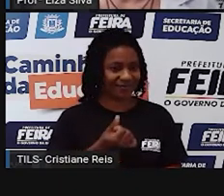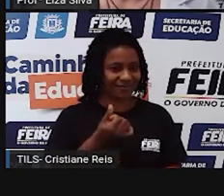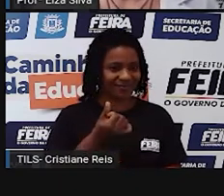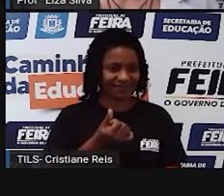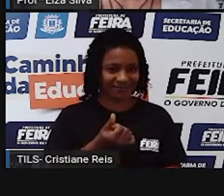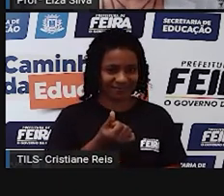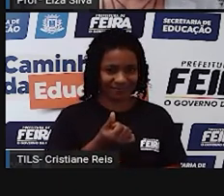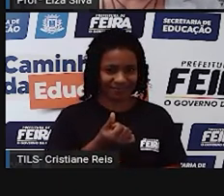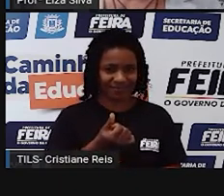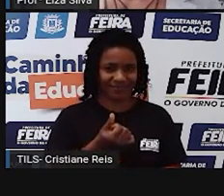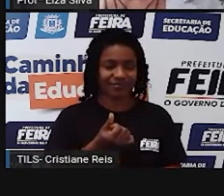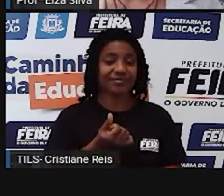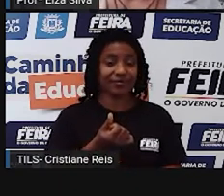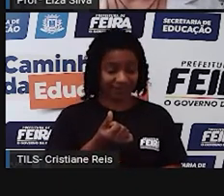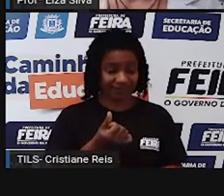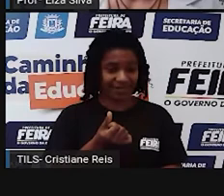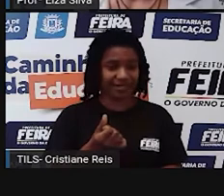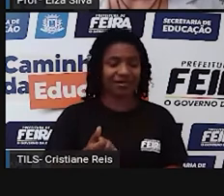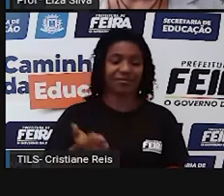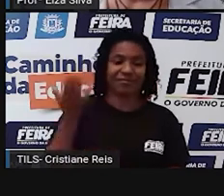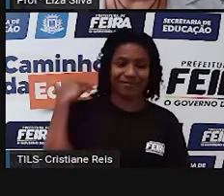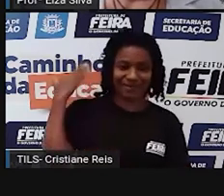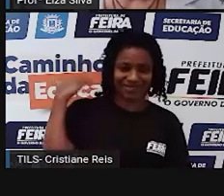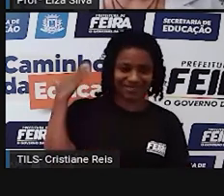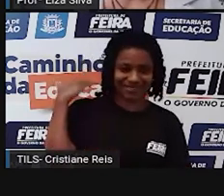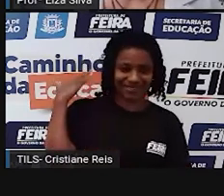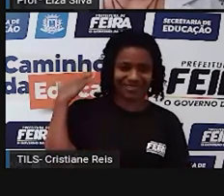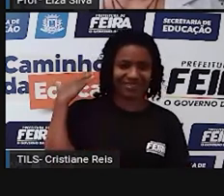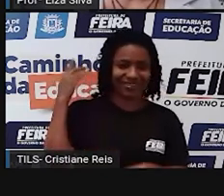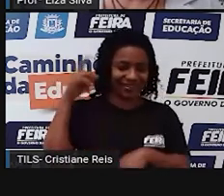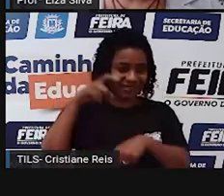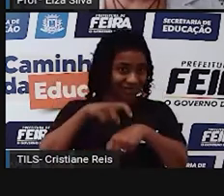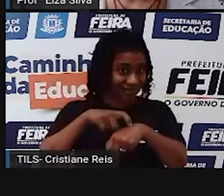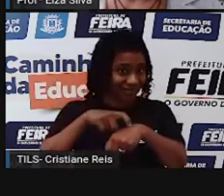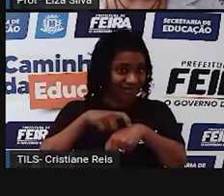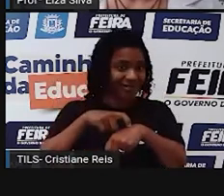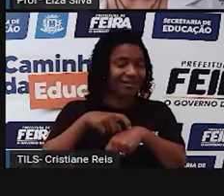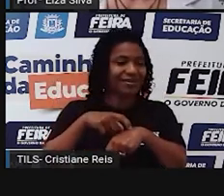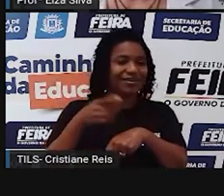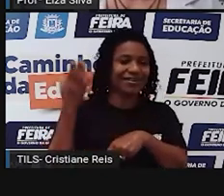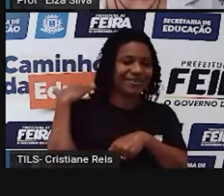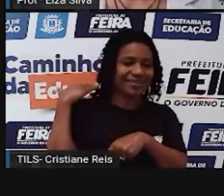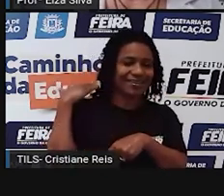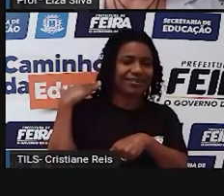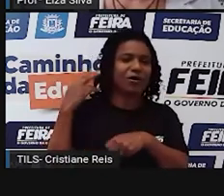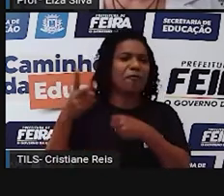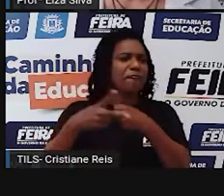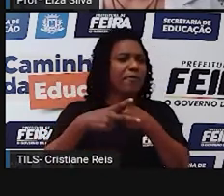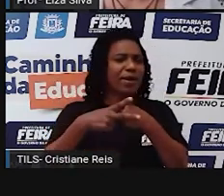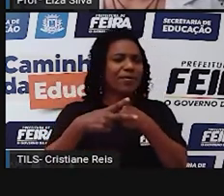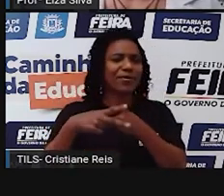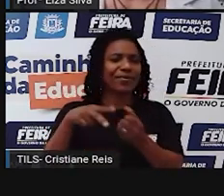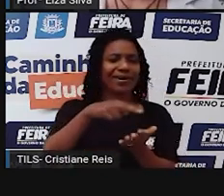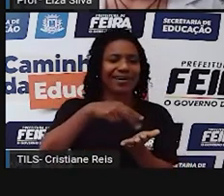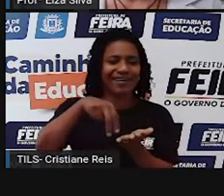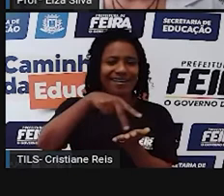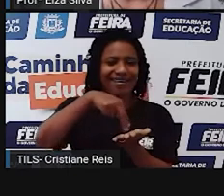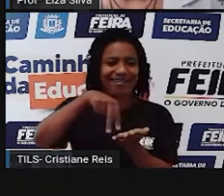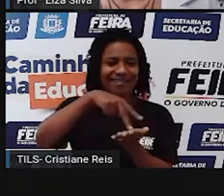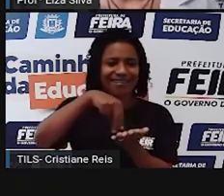Passado do verbo dançar. G-A-N-C-E-D.